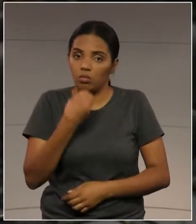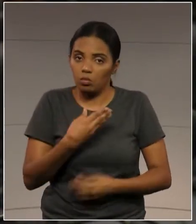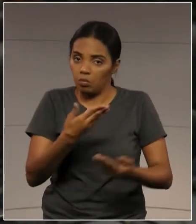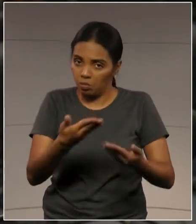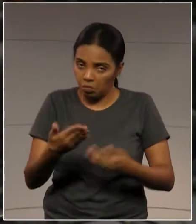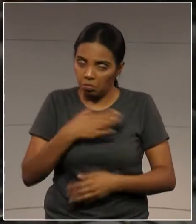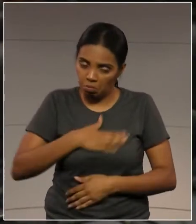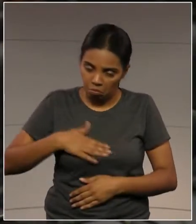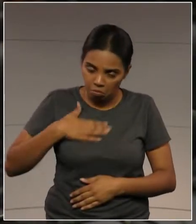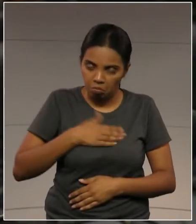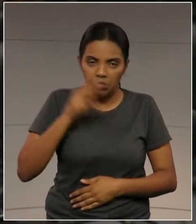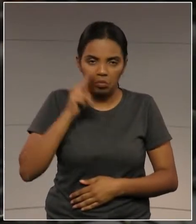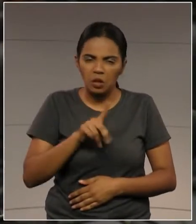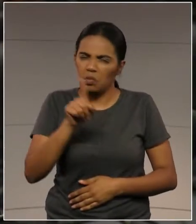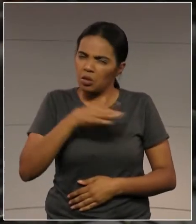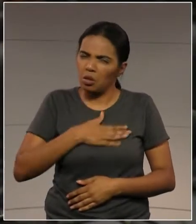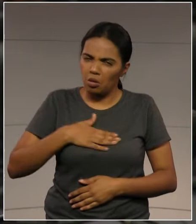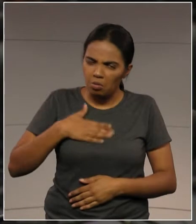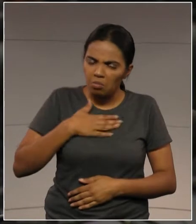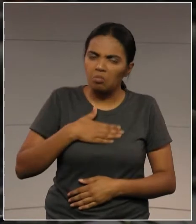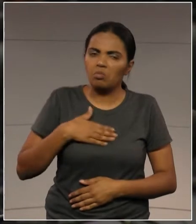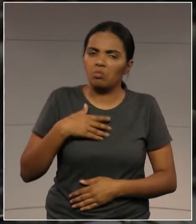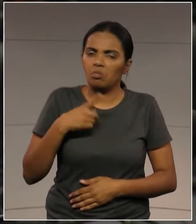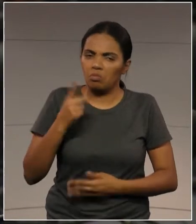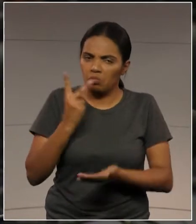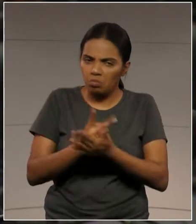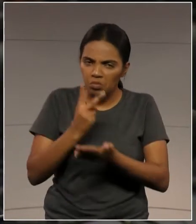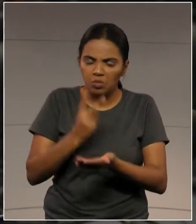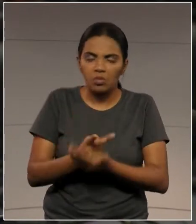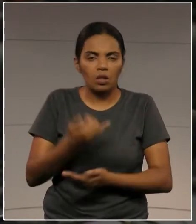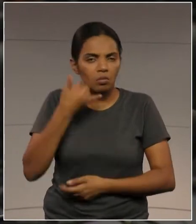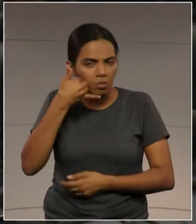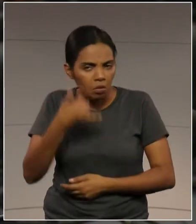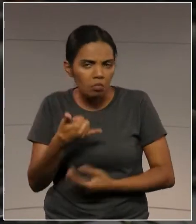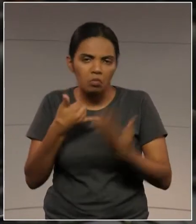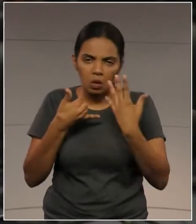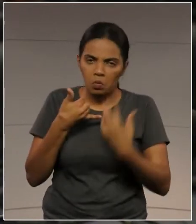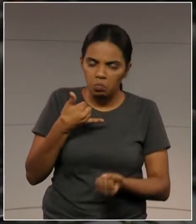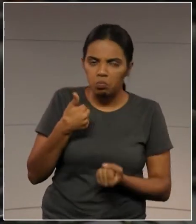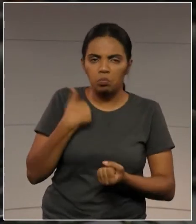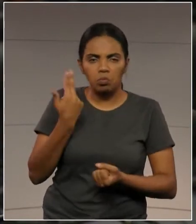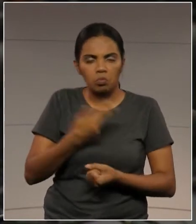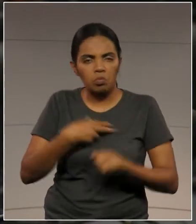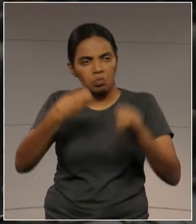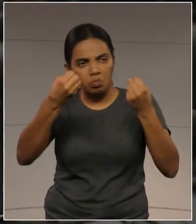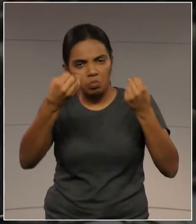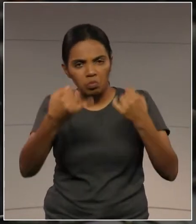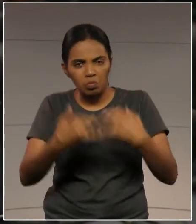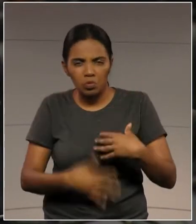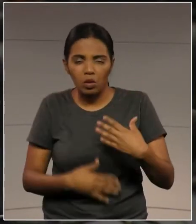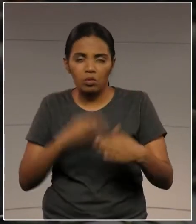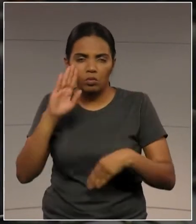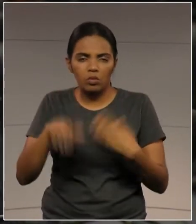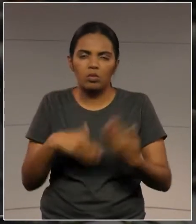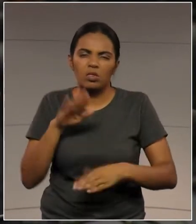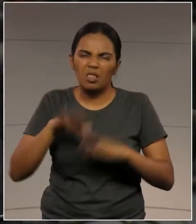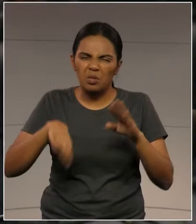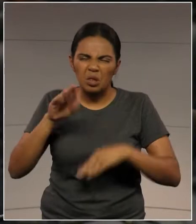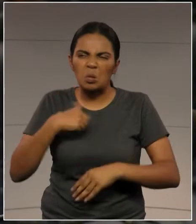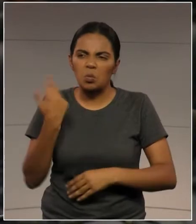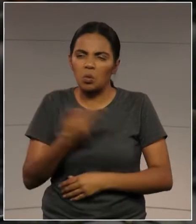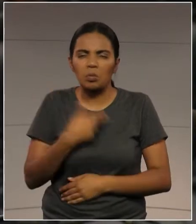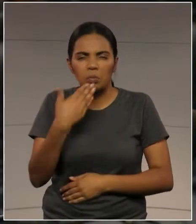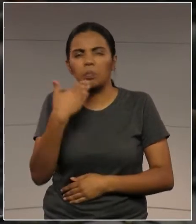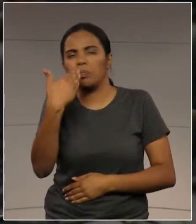muito gentil e muito prestativo quando o senhor nos atende no telefone e nós levamos, secretário, um apelo que nos